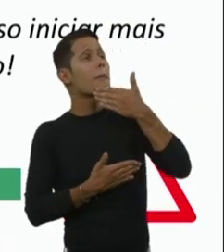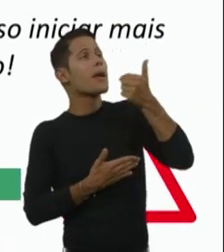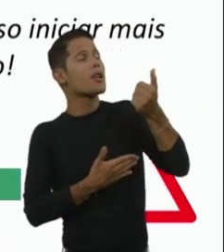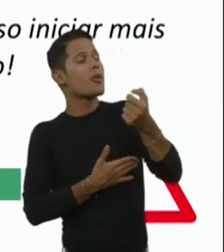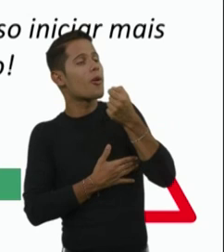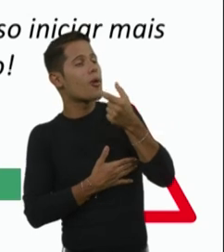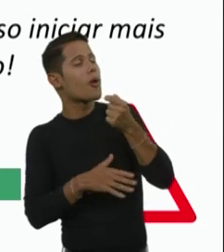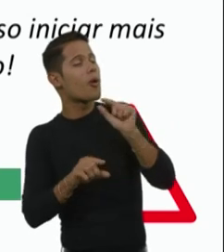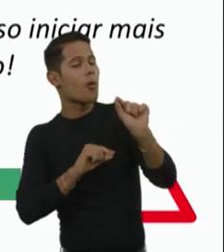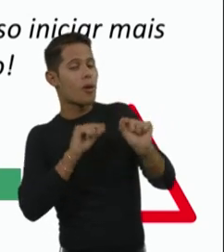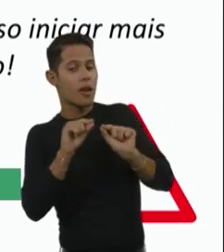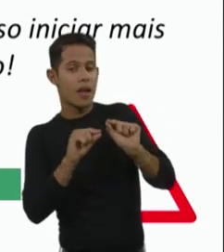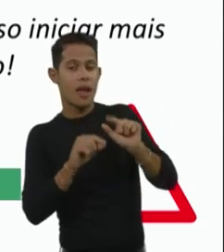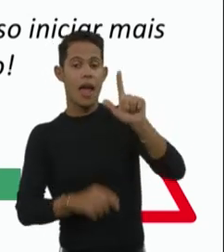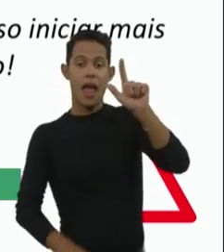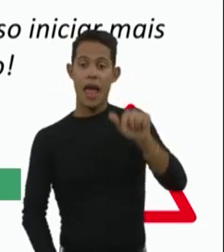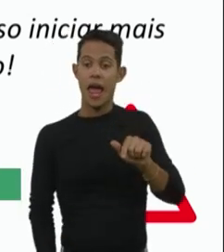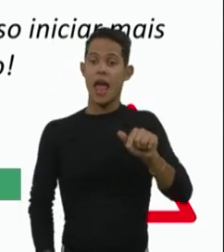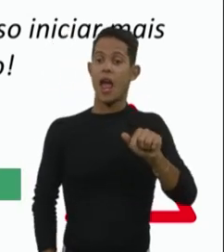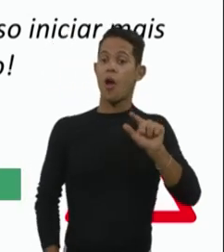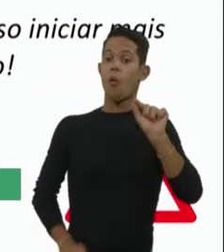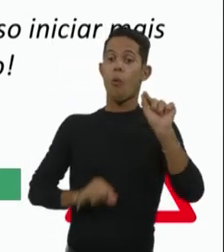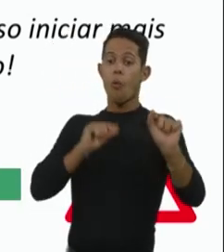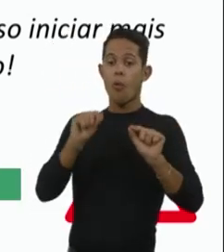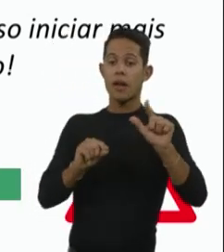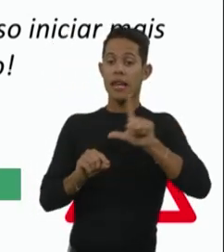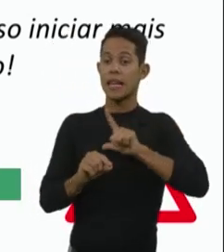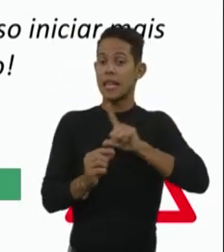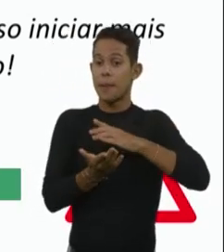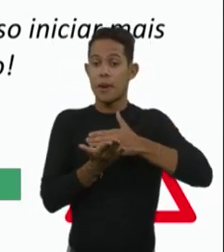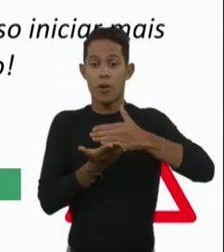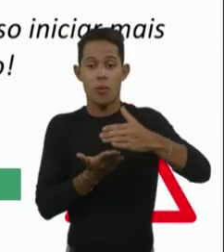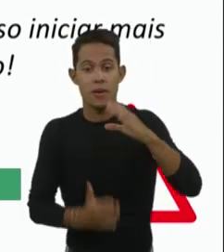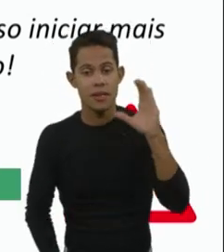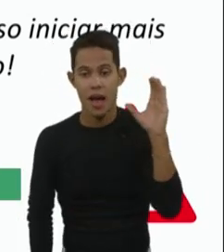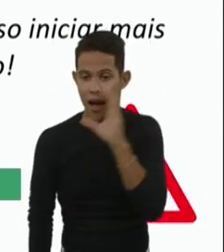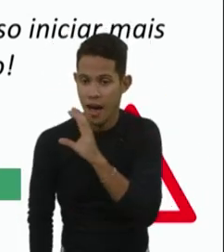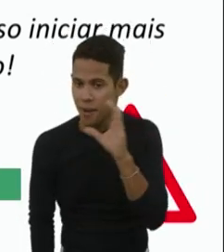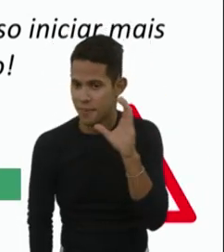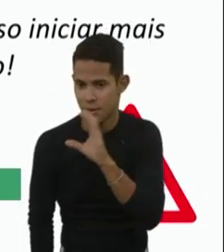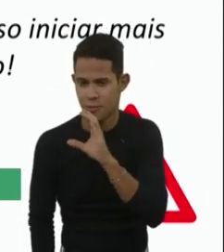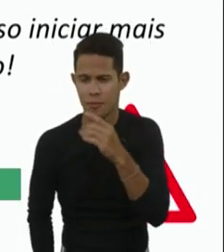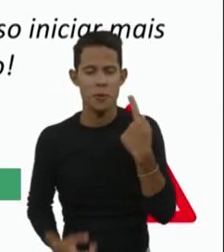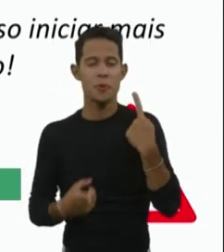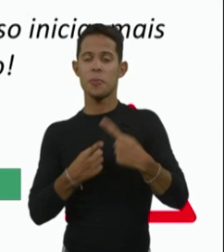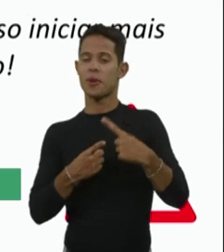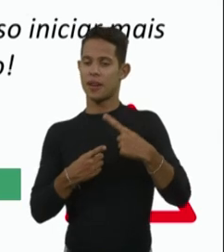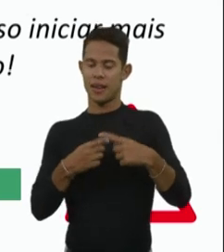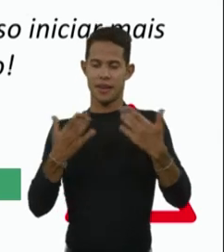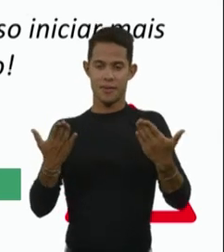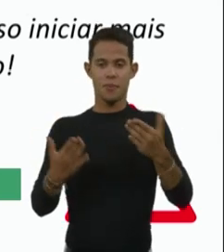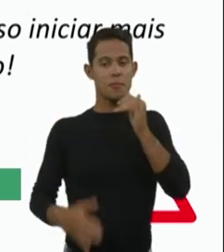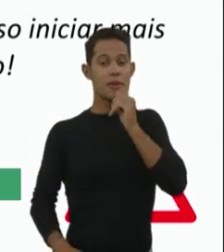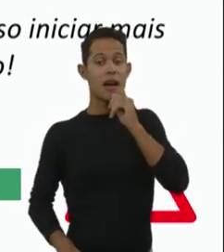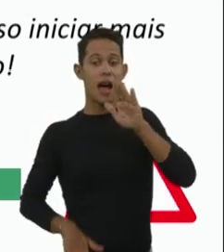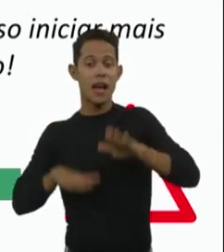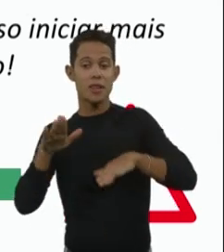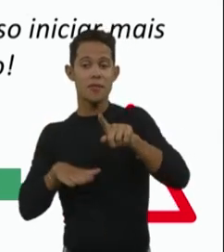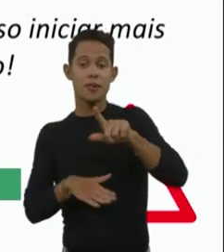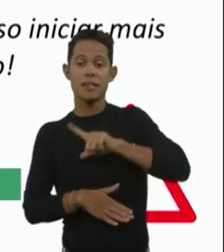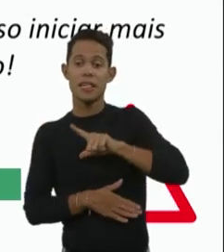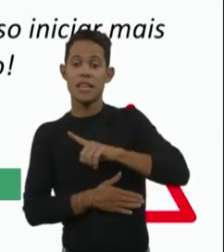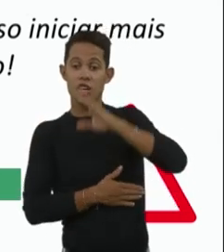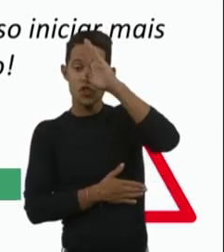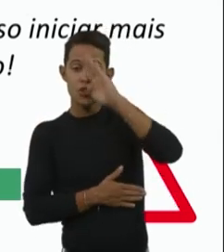aquele que eu tenho para começar antes, por que a gente fala isso? Porque, às vezes, eu tenho disponível no SUS um